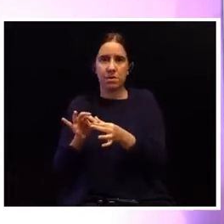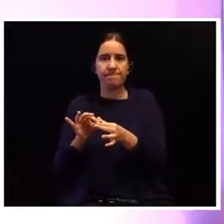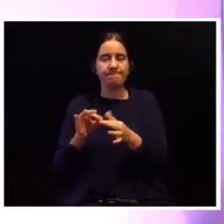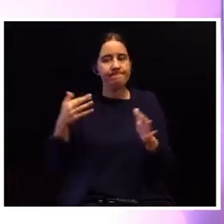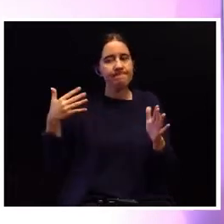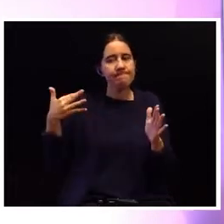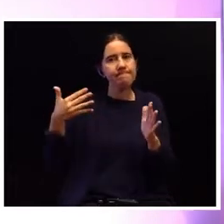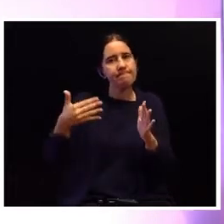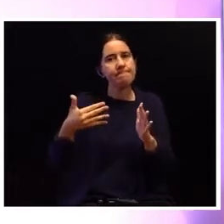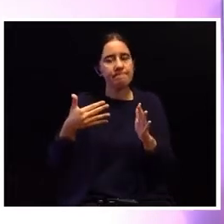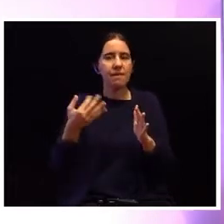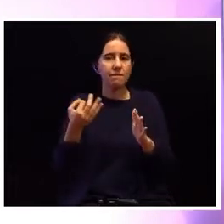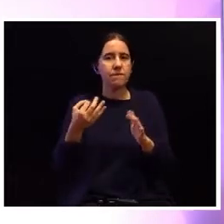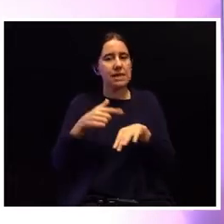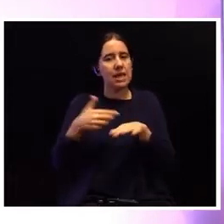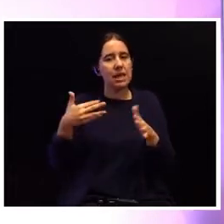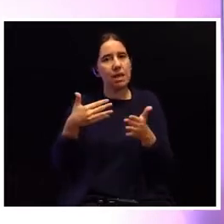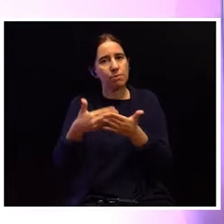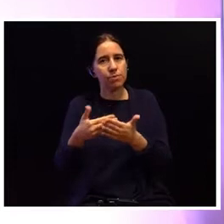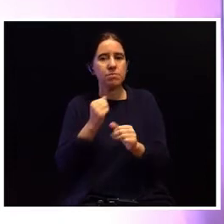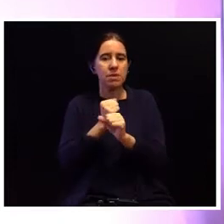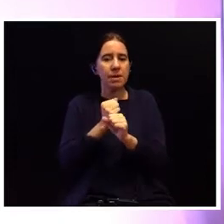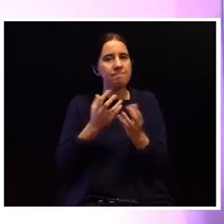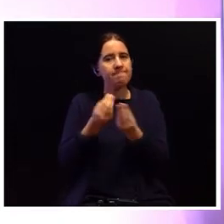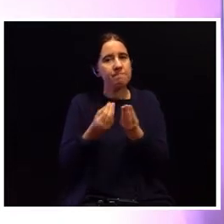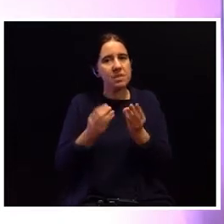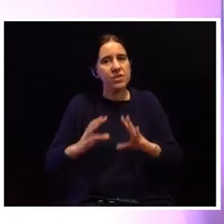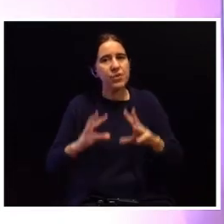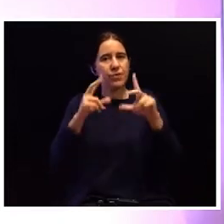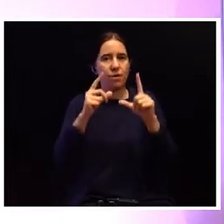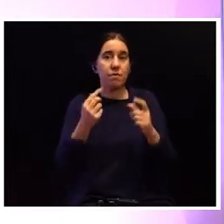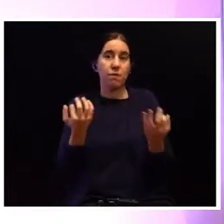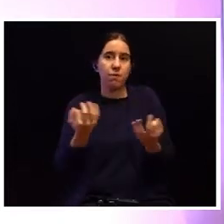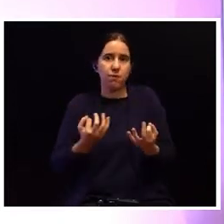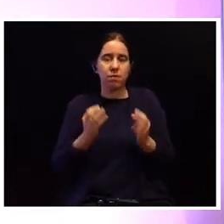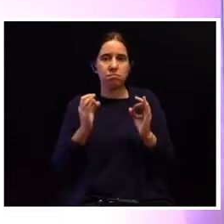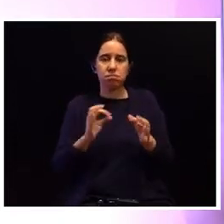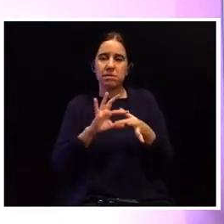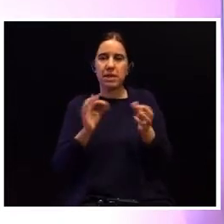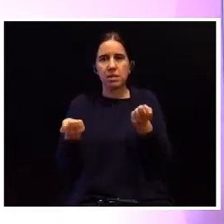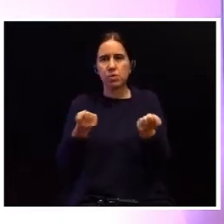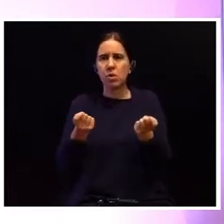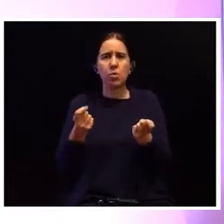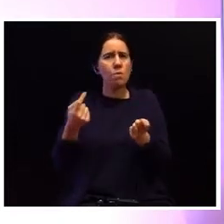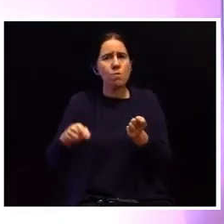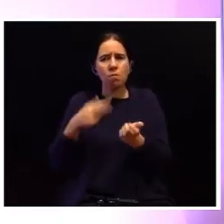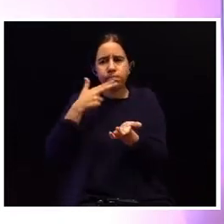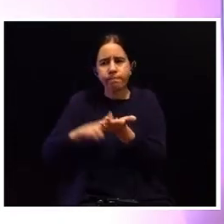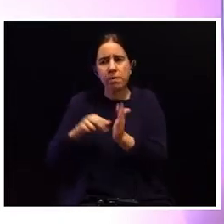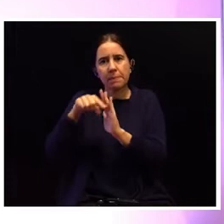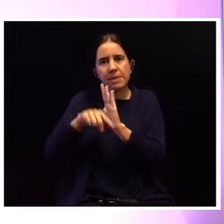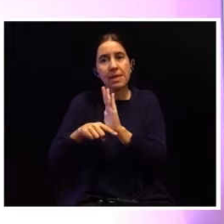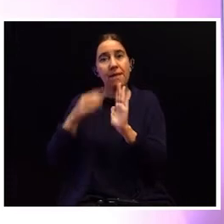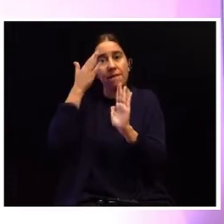temos mantido ao longo do tempo, no trabalho desenvolvido, que é realmente de articulação, não só na concretização de medidas